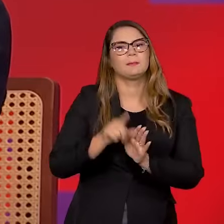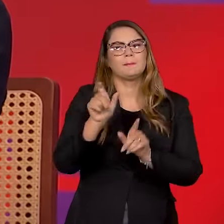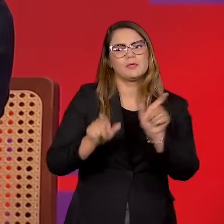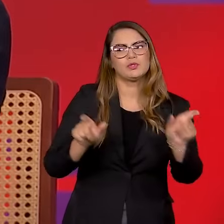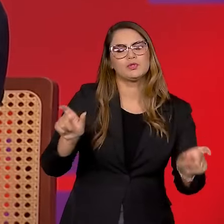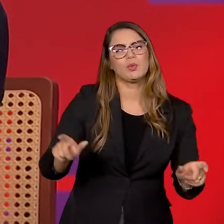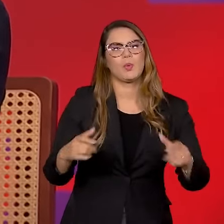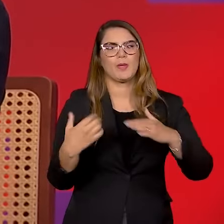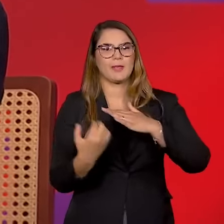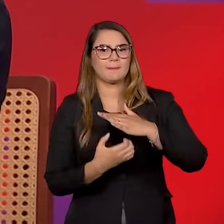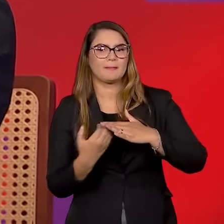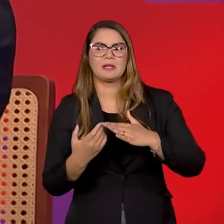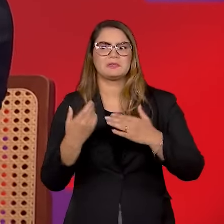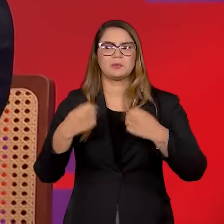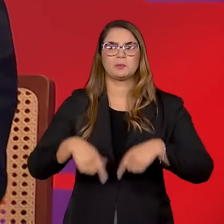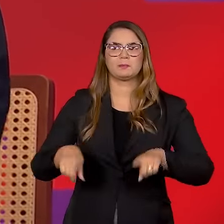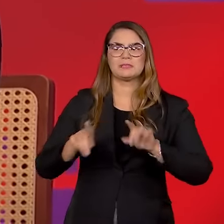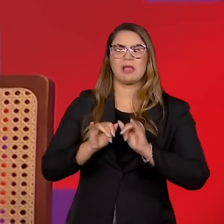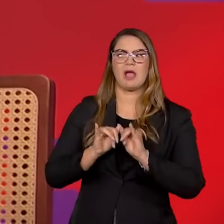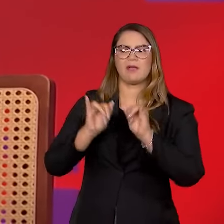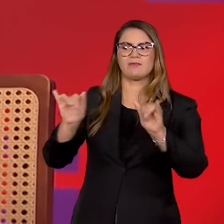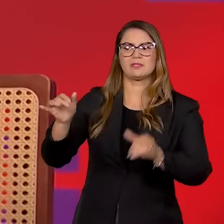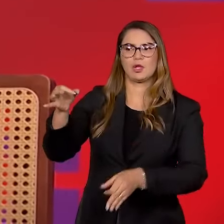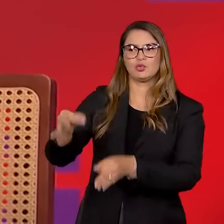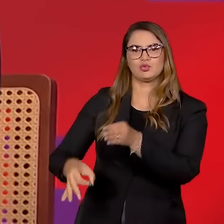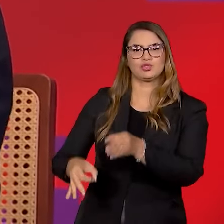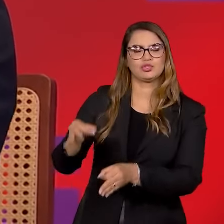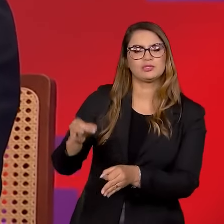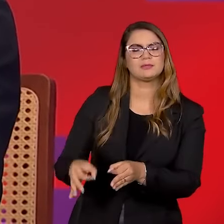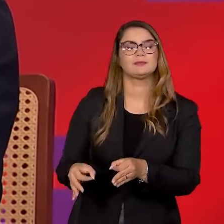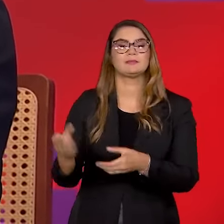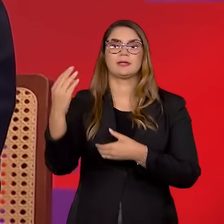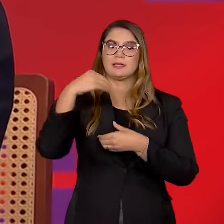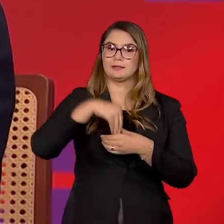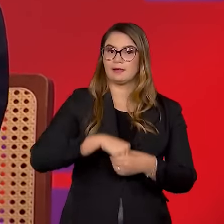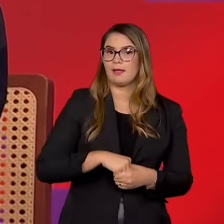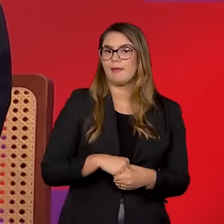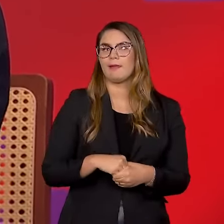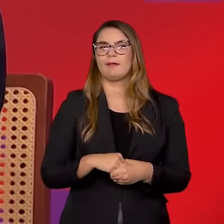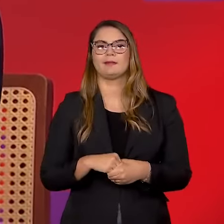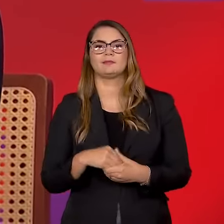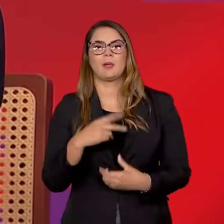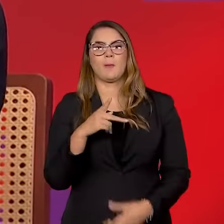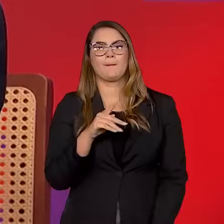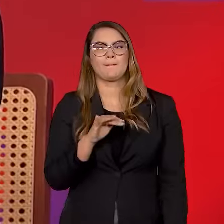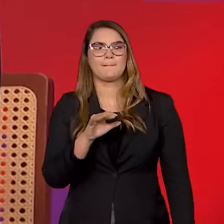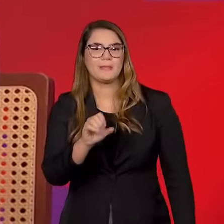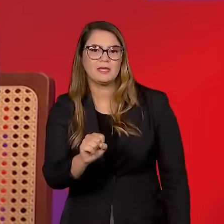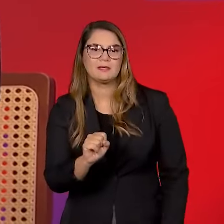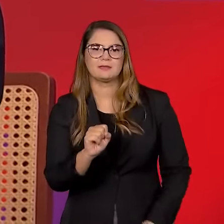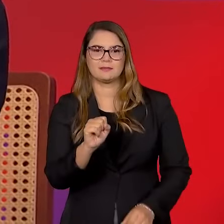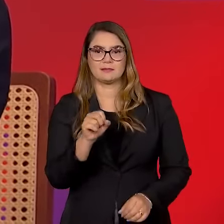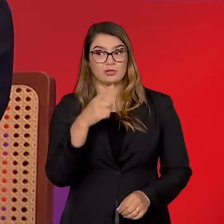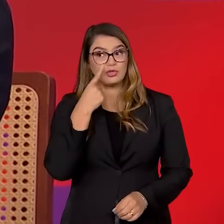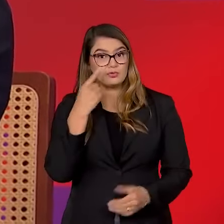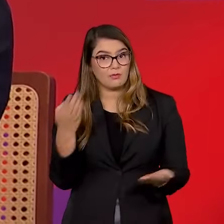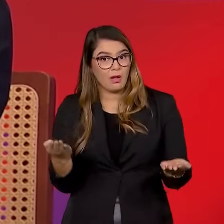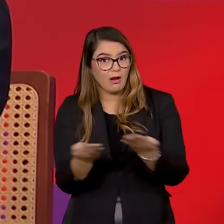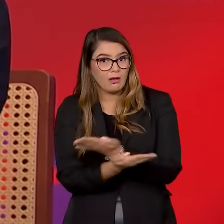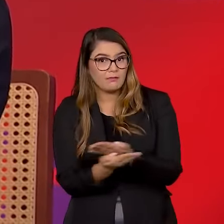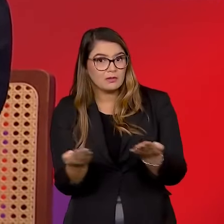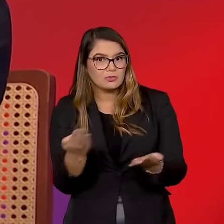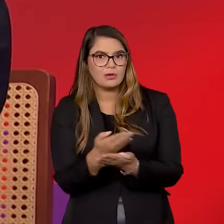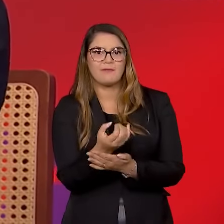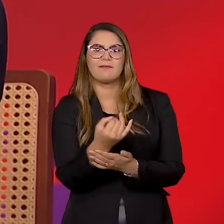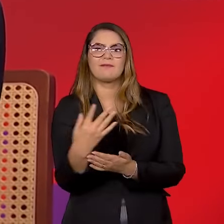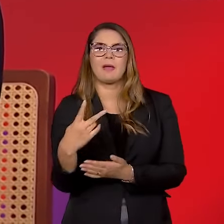necessariamente informar a justiça, Podem abrir investigações internas ali, né? Os famosos PICs, né? A gente viu isso, inclusive, na Lava Jato, Centenas